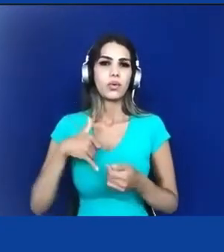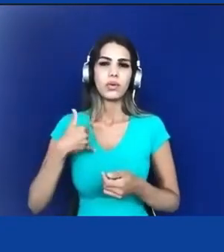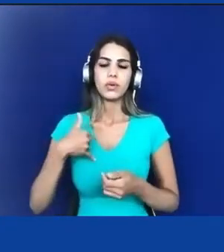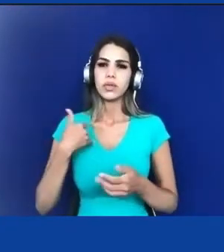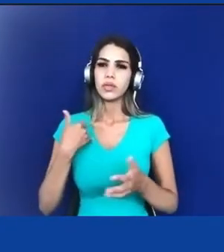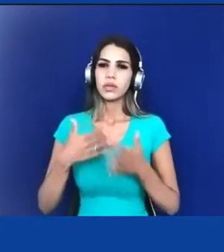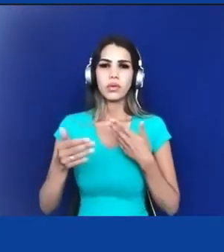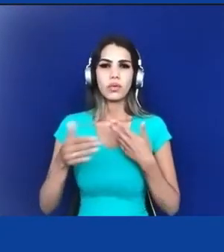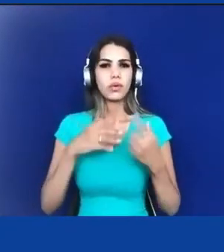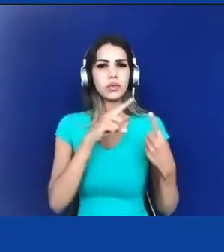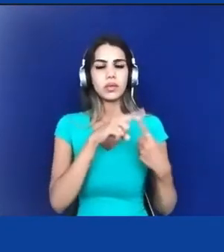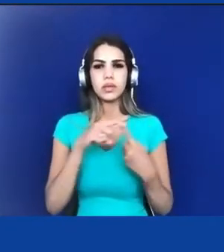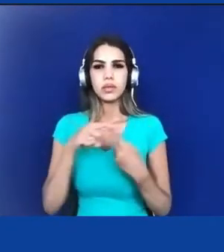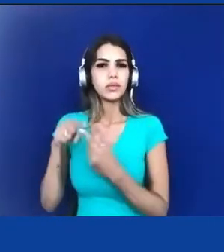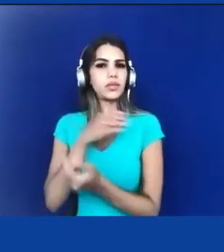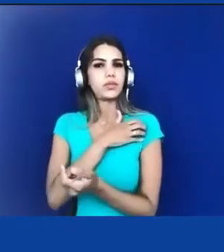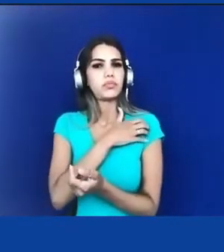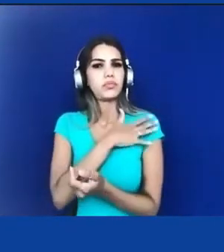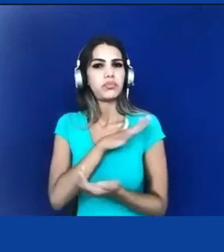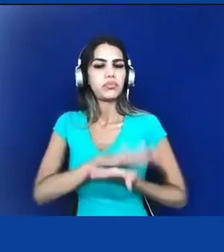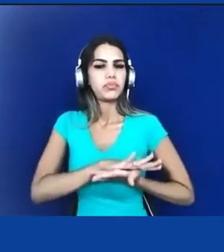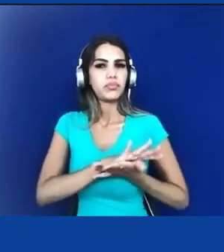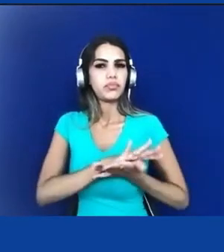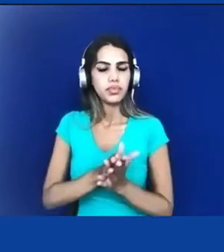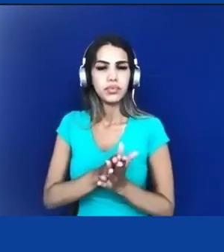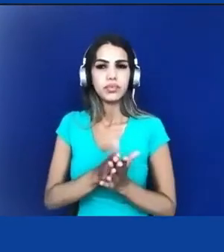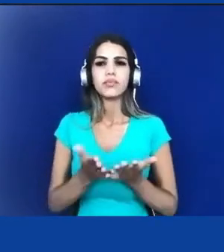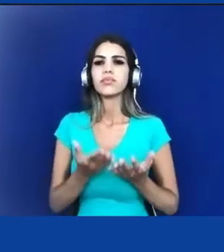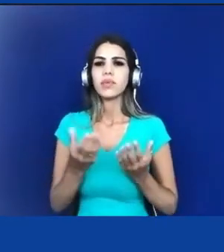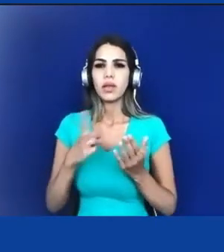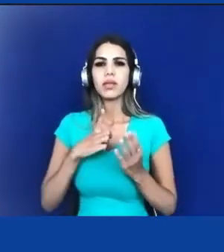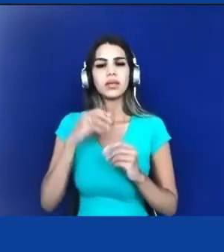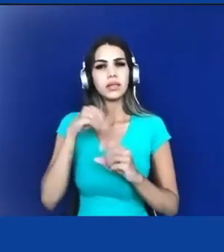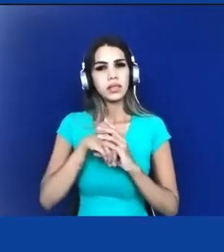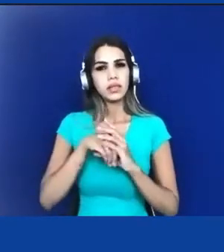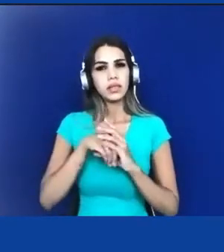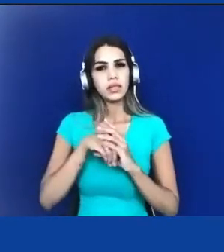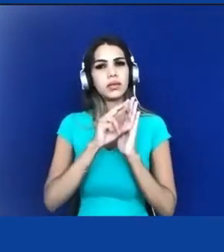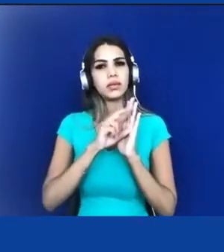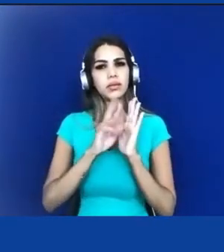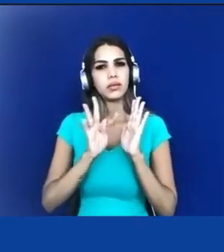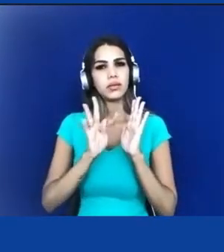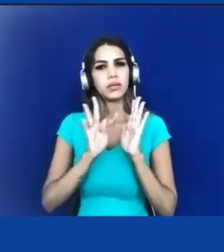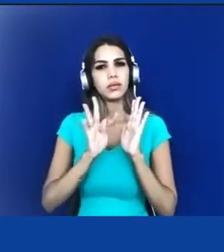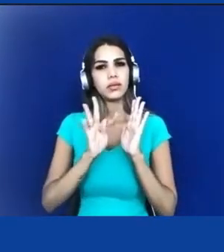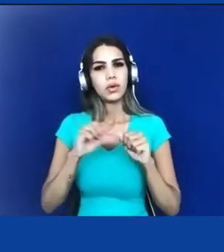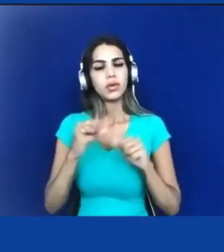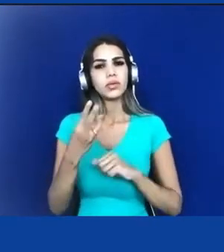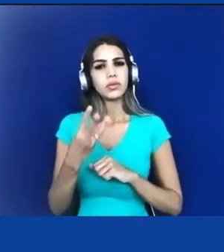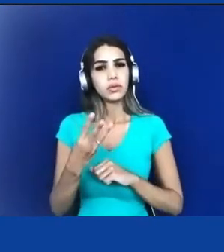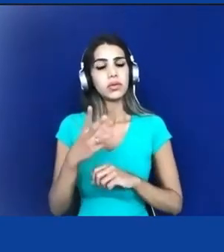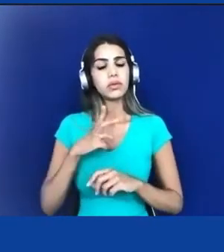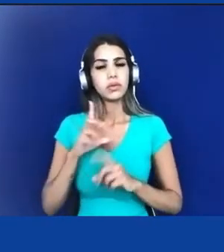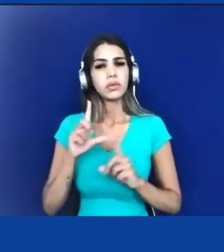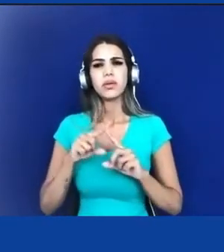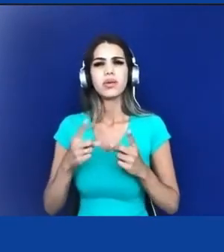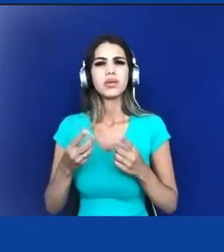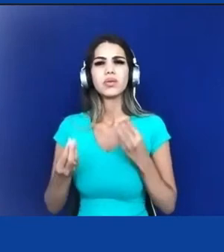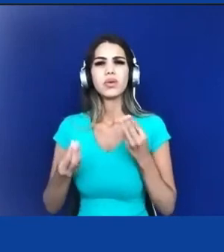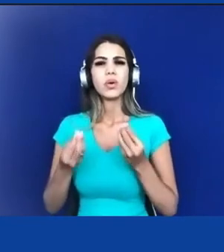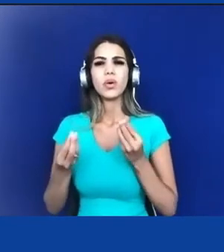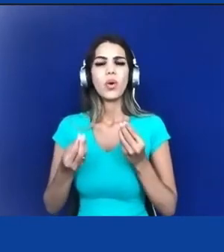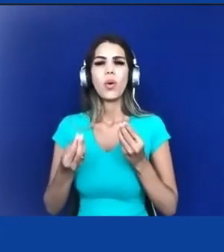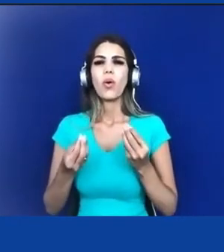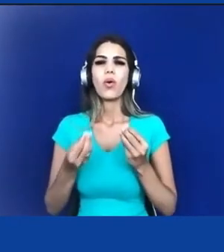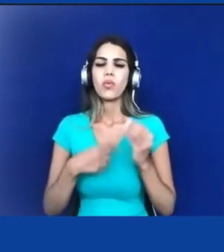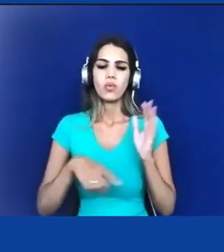isso está no nosso artigo terceiro como nós temos aí legitimada toda essa forma de opressão